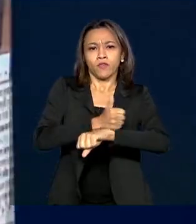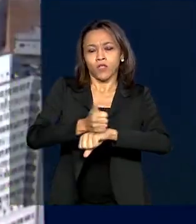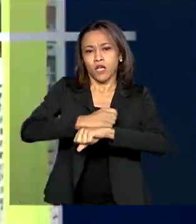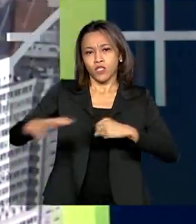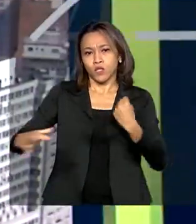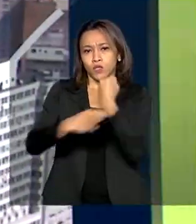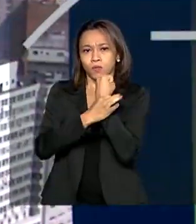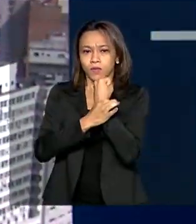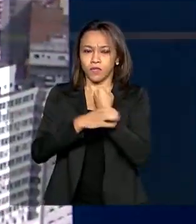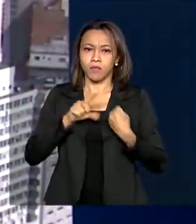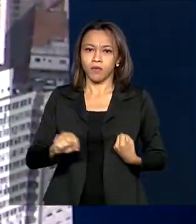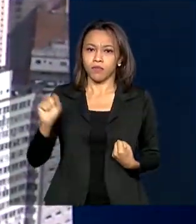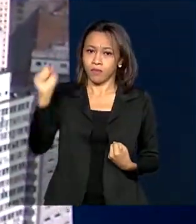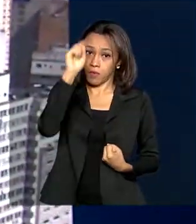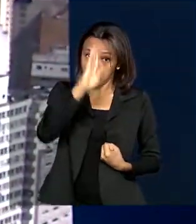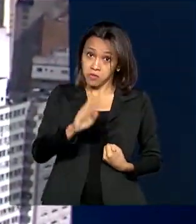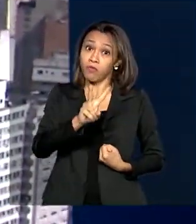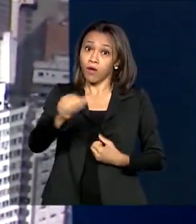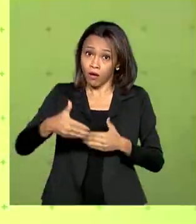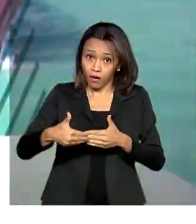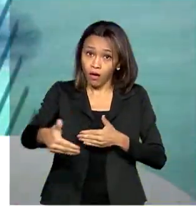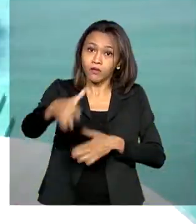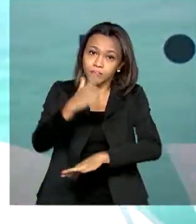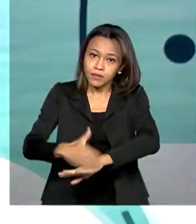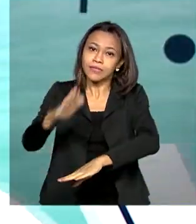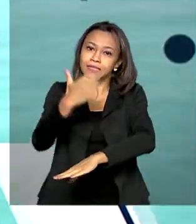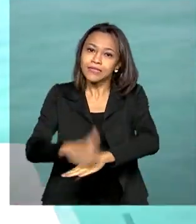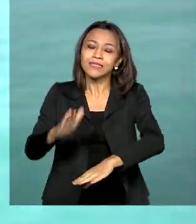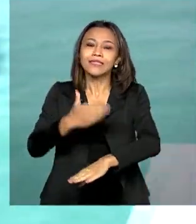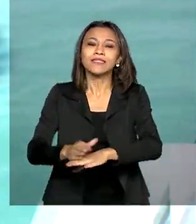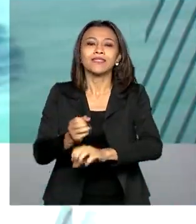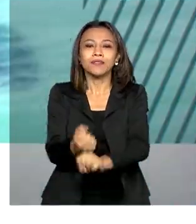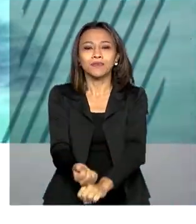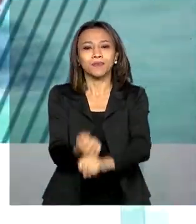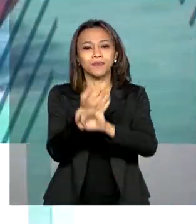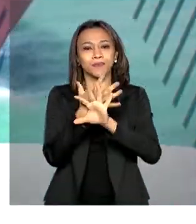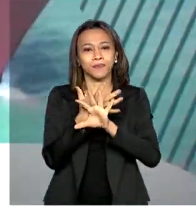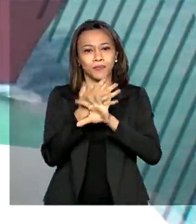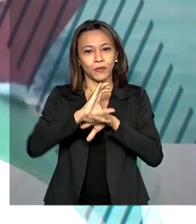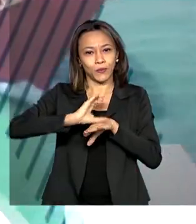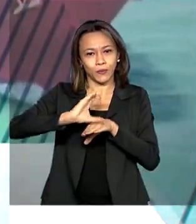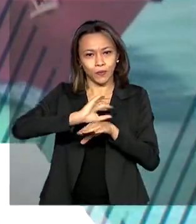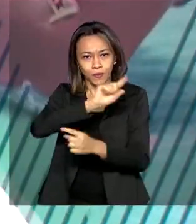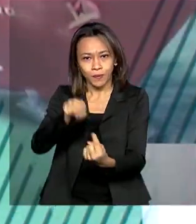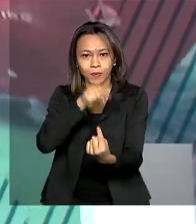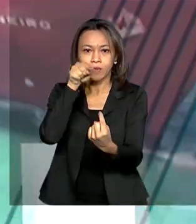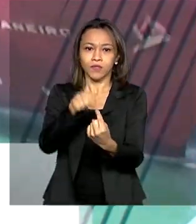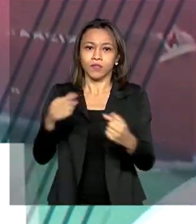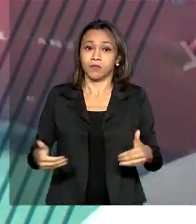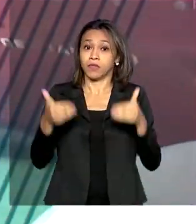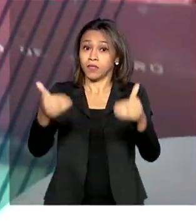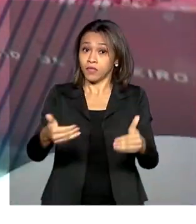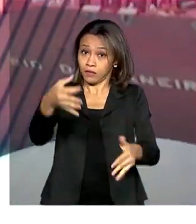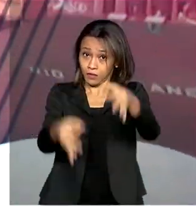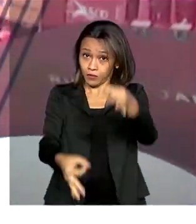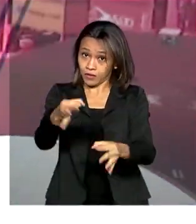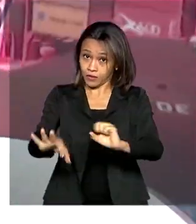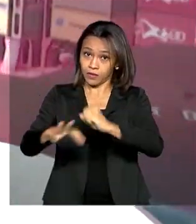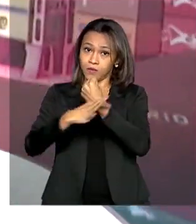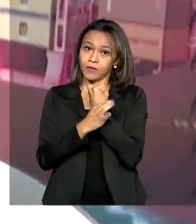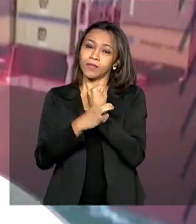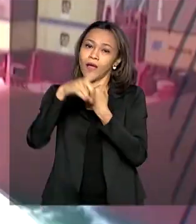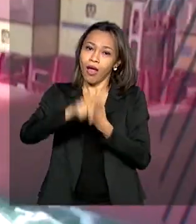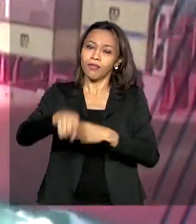todo o país vão ser capacitados em cursos online. A meta do Ministério da Justiça e Segurança Pública é treinar